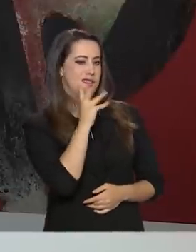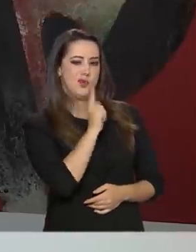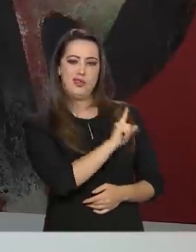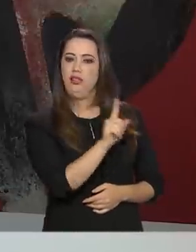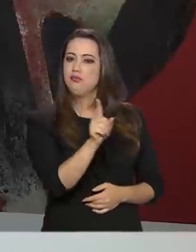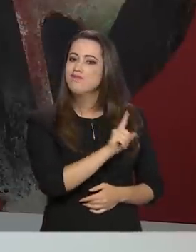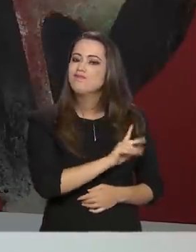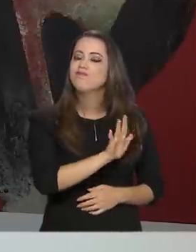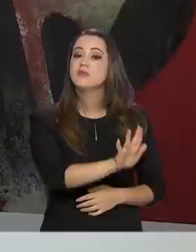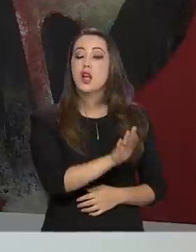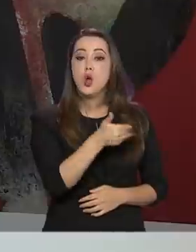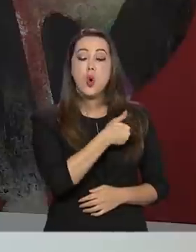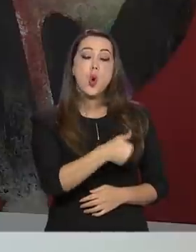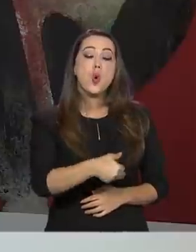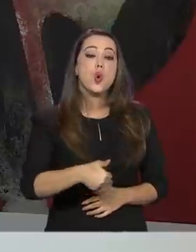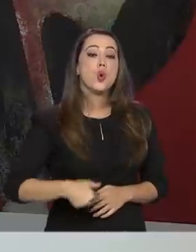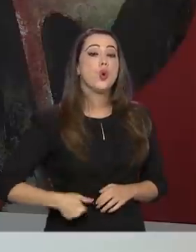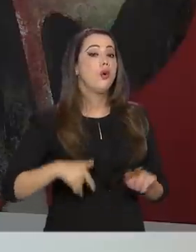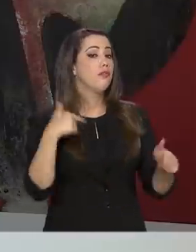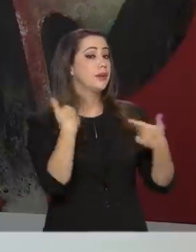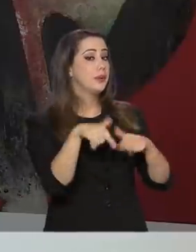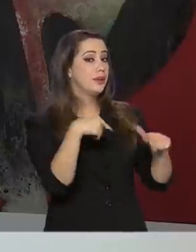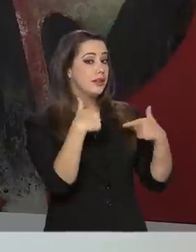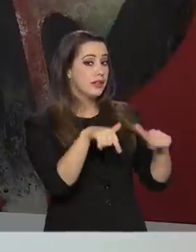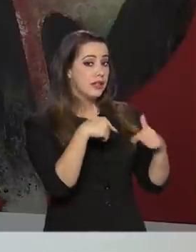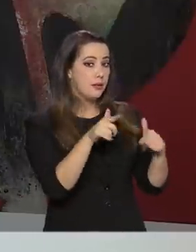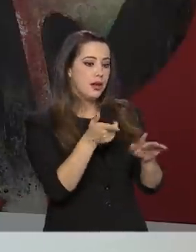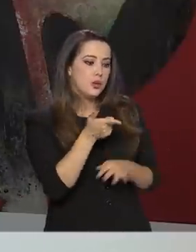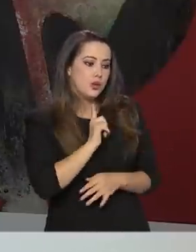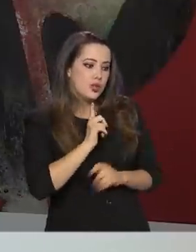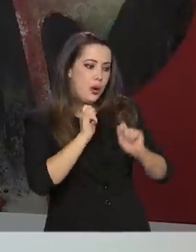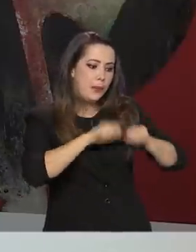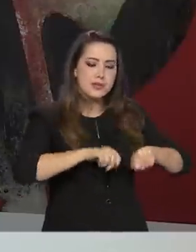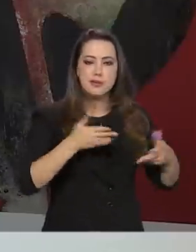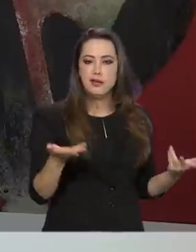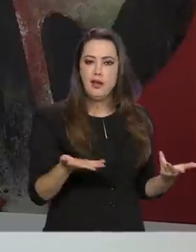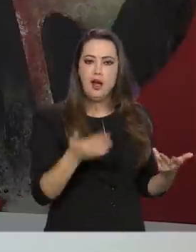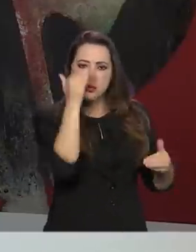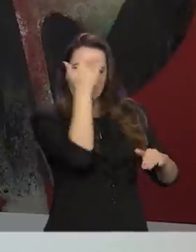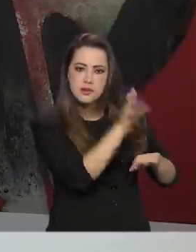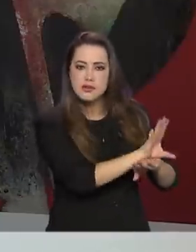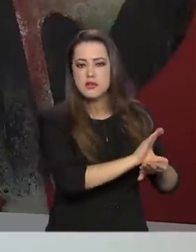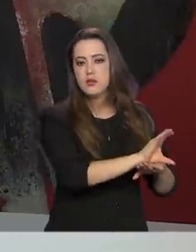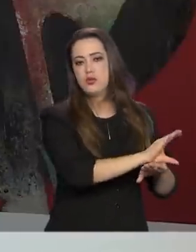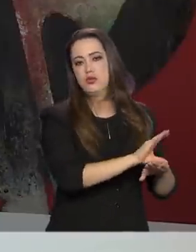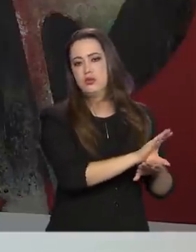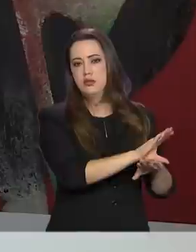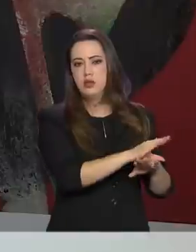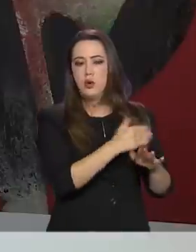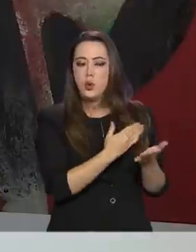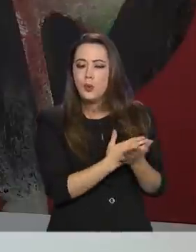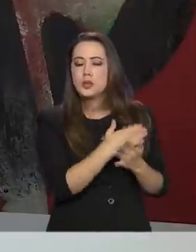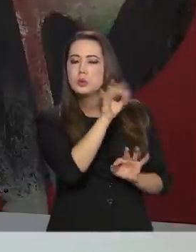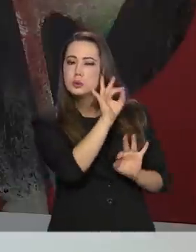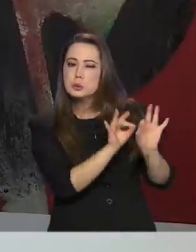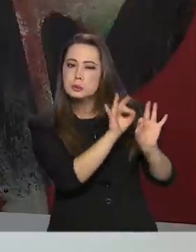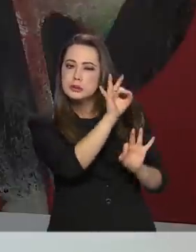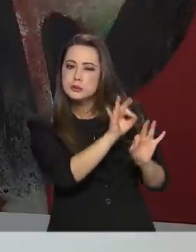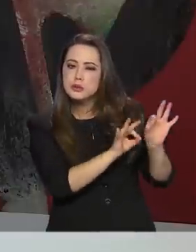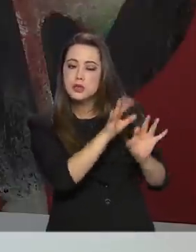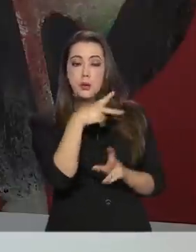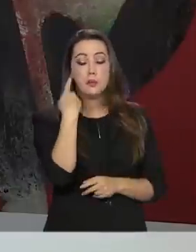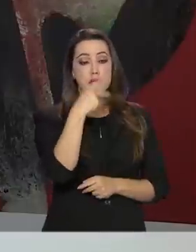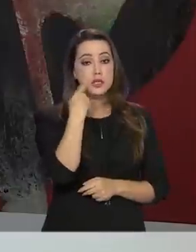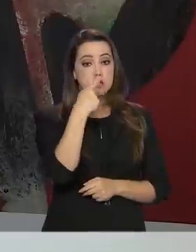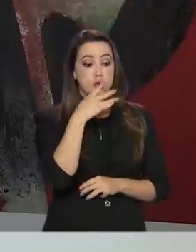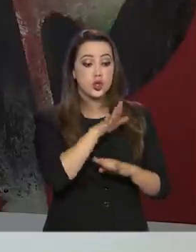erradas. O governo, ele agiu com o que tinha em mãos no momento e começou a dar, a preparar o terreno para essa política